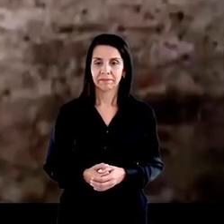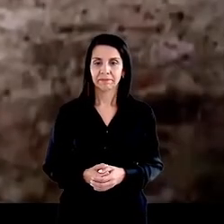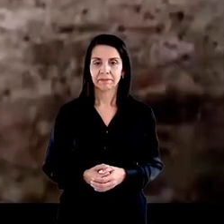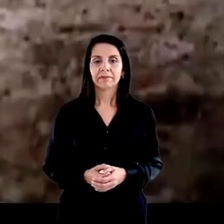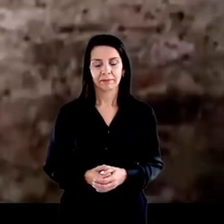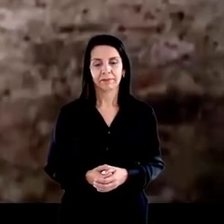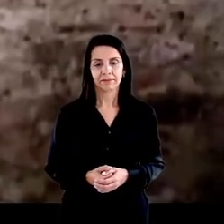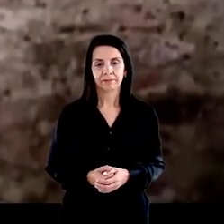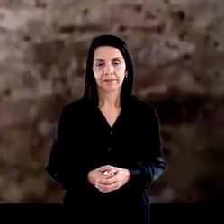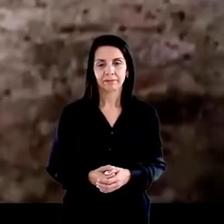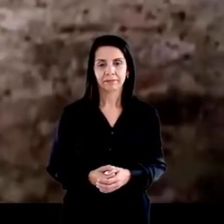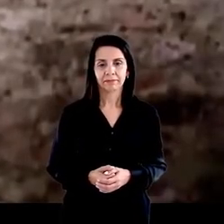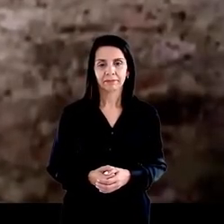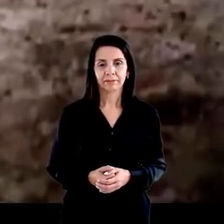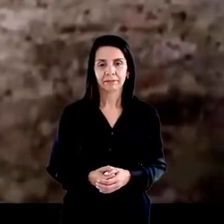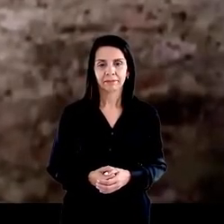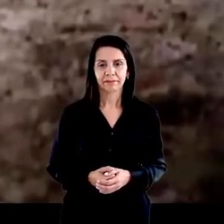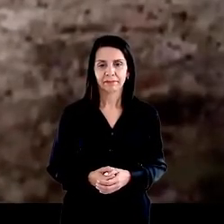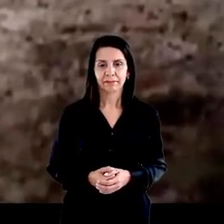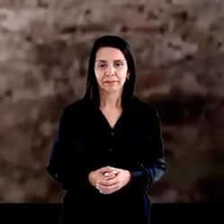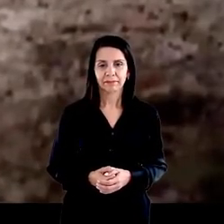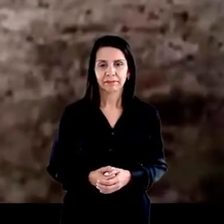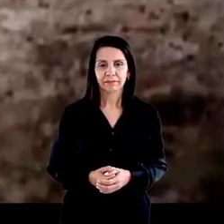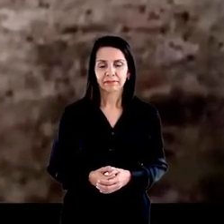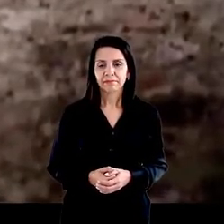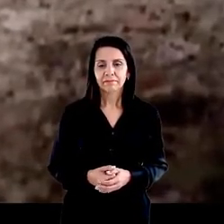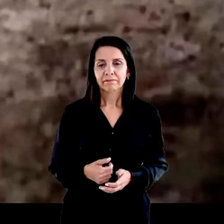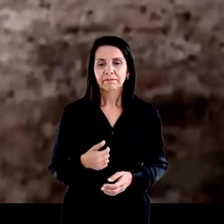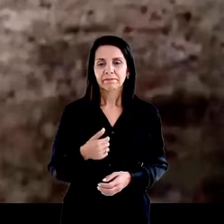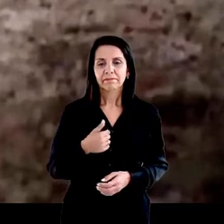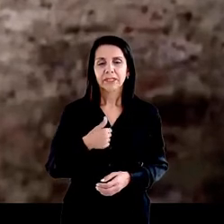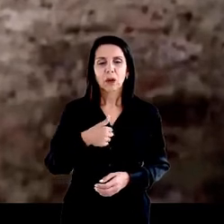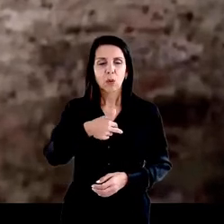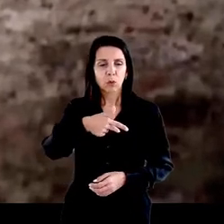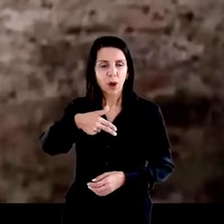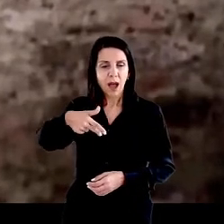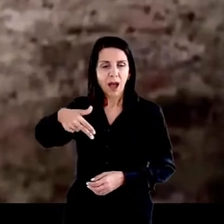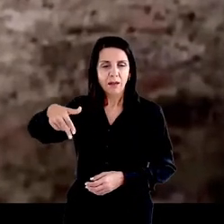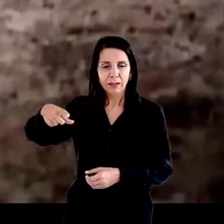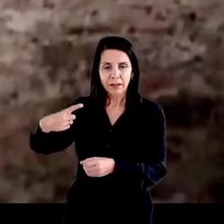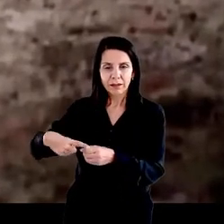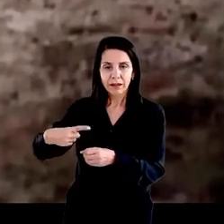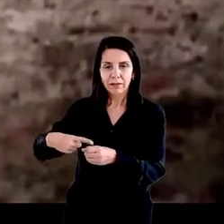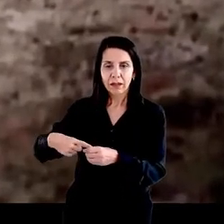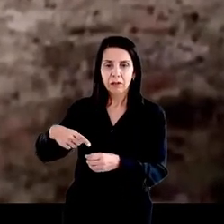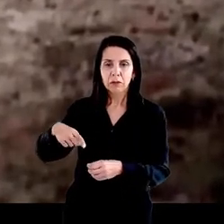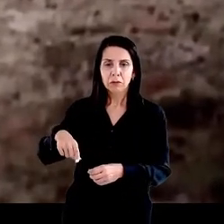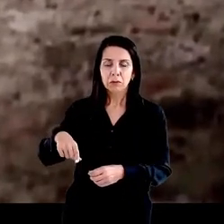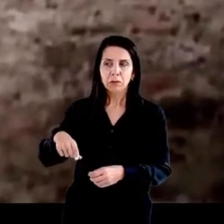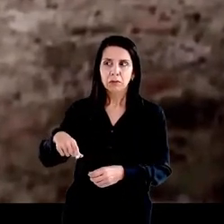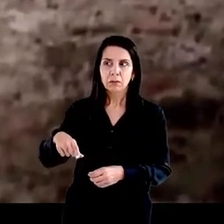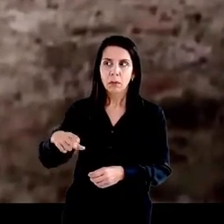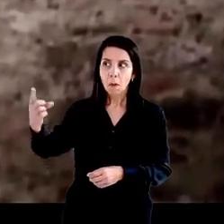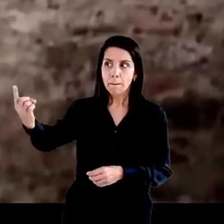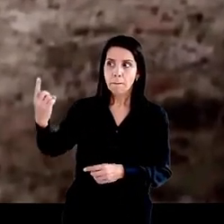Eu, andando em Nova Iguaçu, no calçadão, uma pessoa me conheceu.